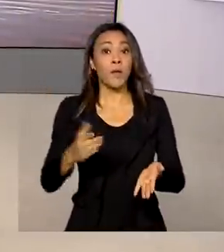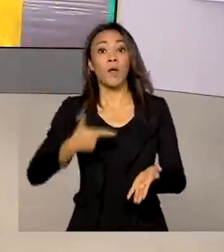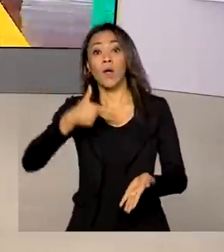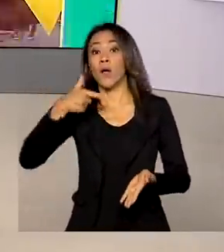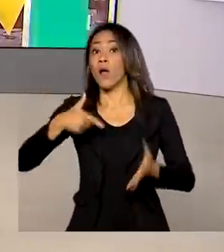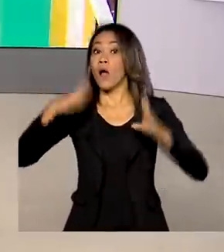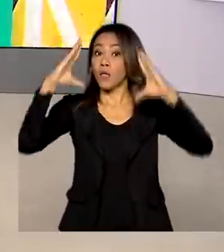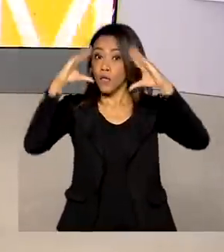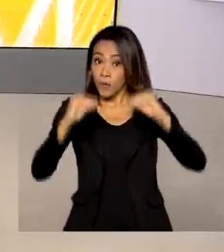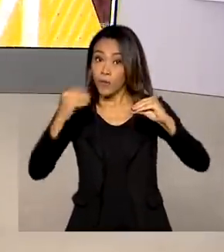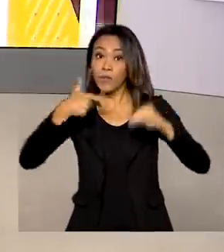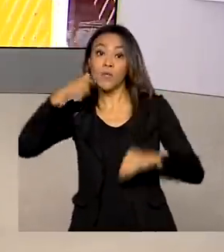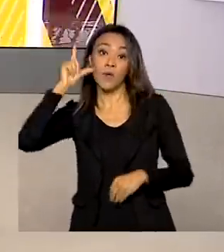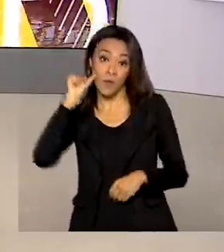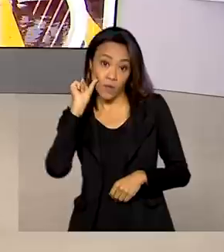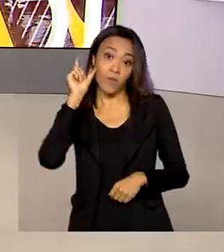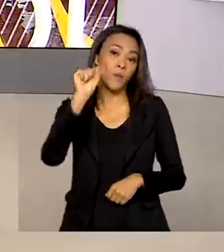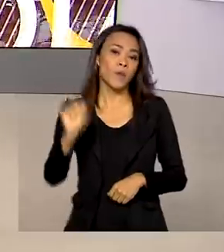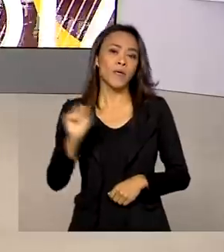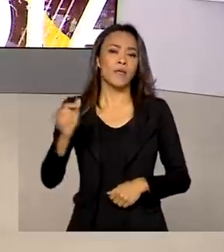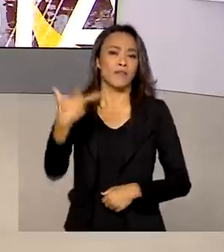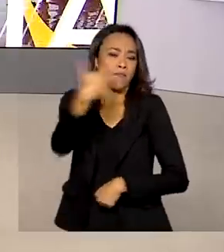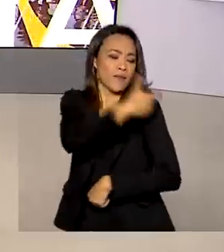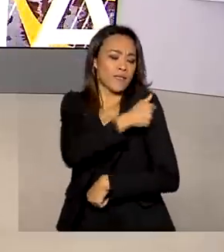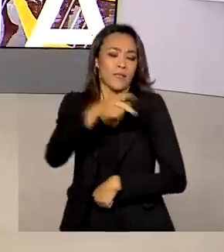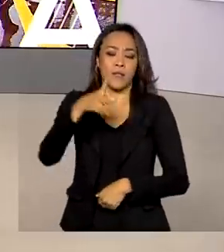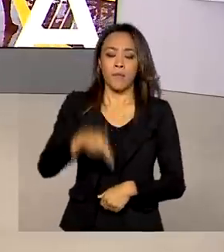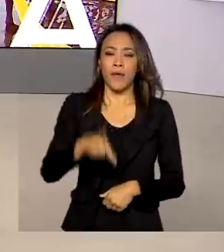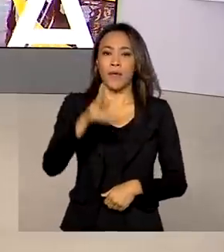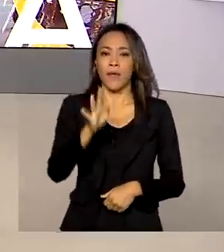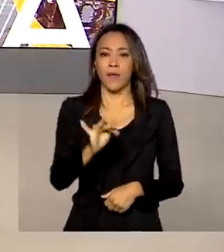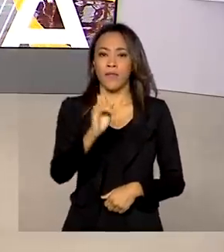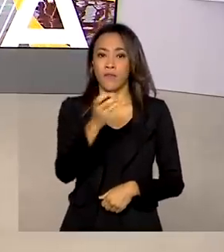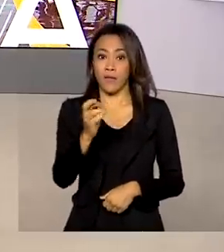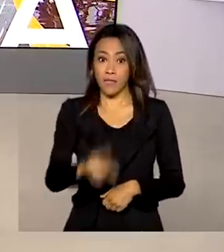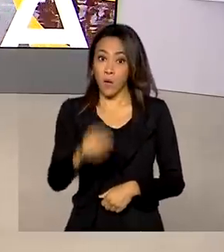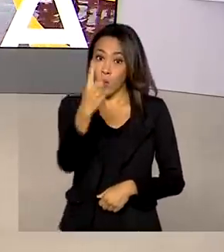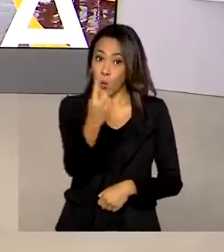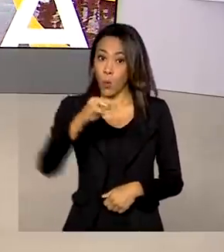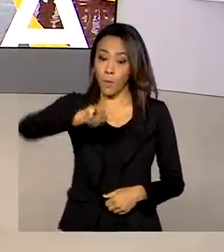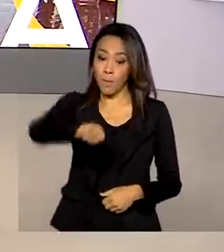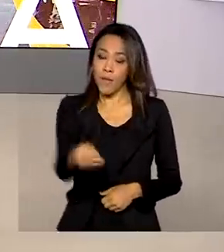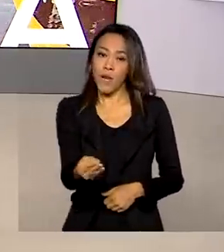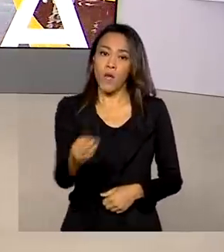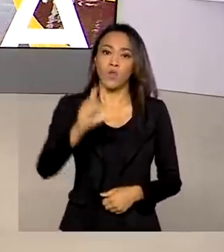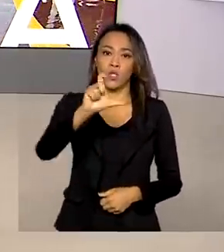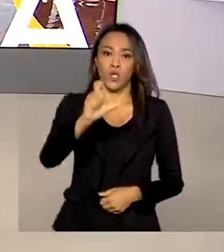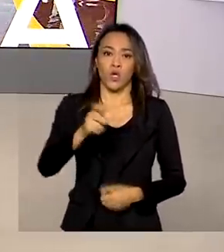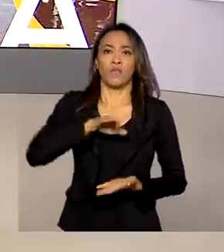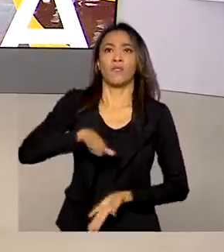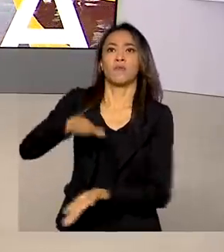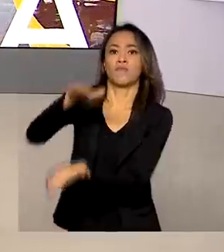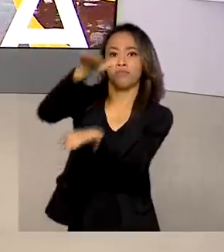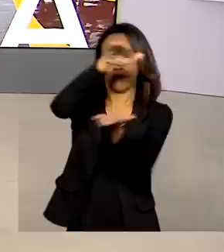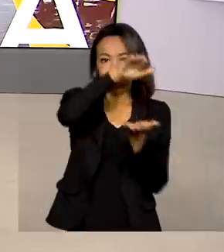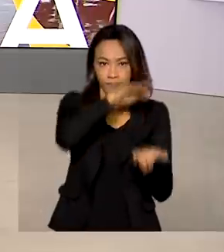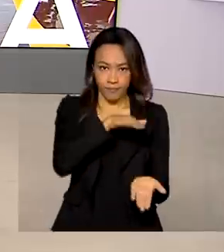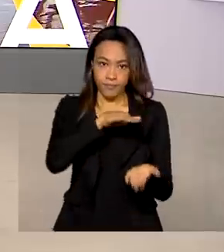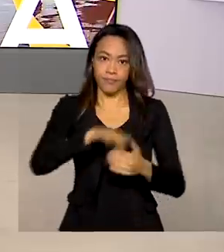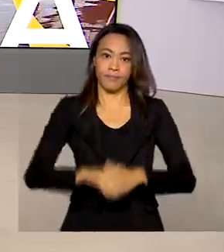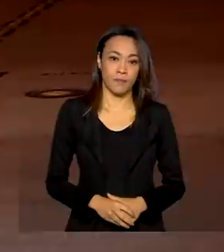-feira as primeiras vacinas da Pfizer. São um milhão de doses que vão ser distribuídas ao Programa Nacional de Imunizações.